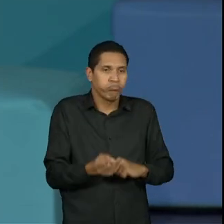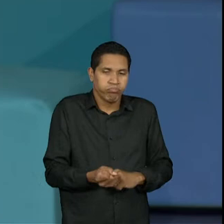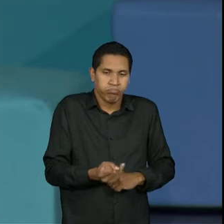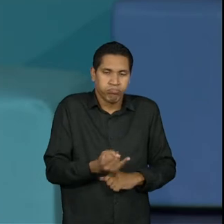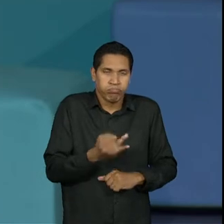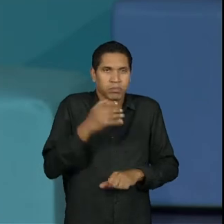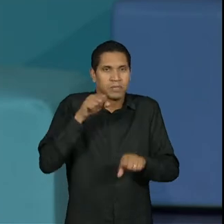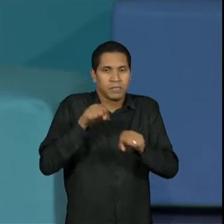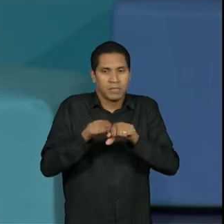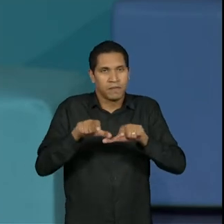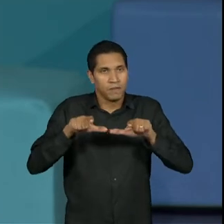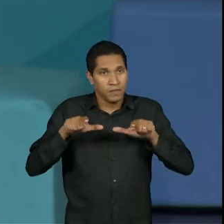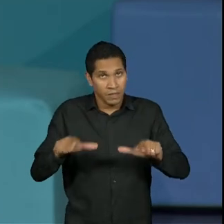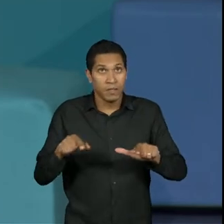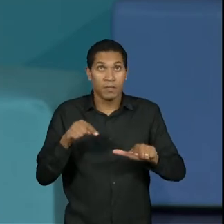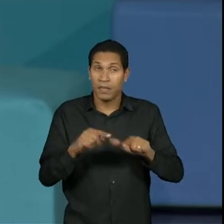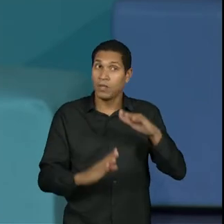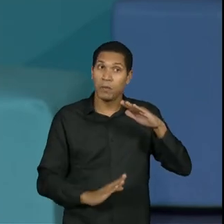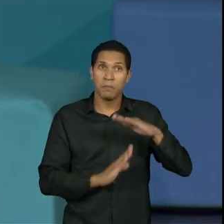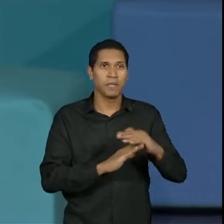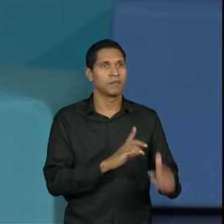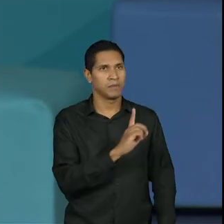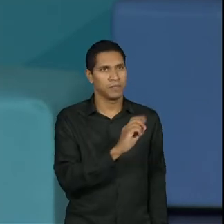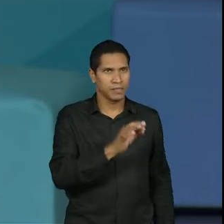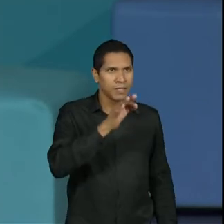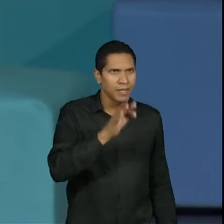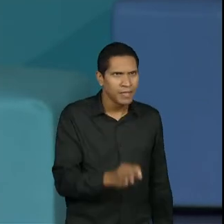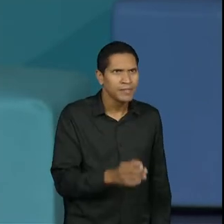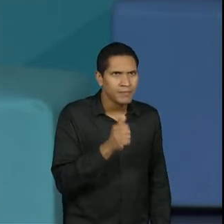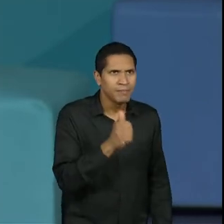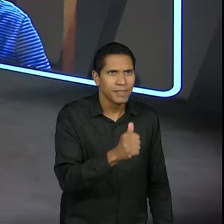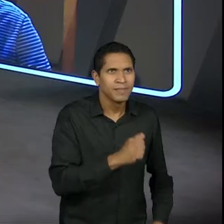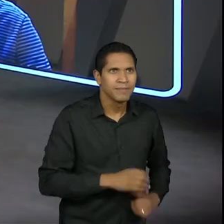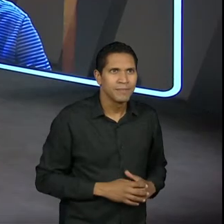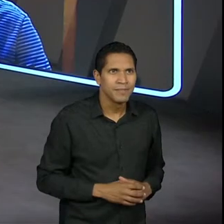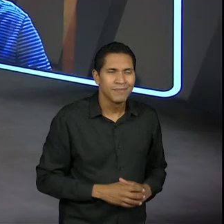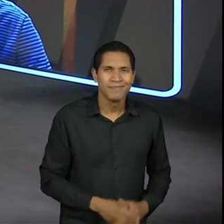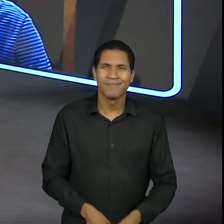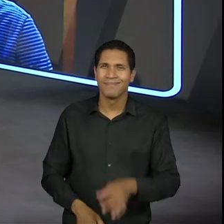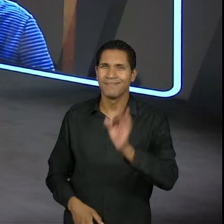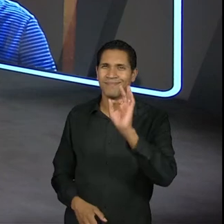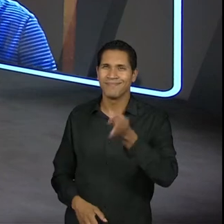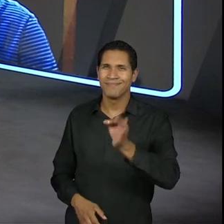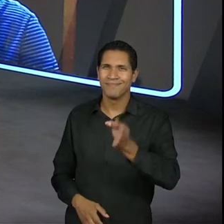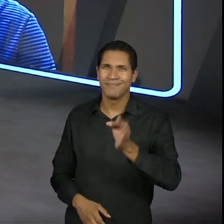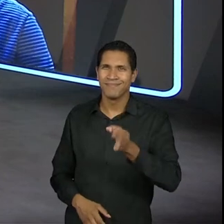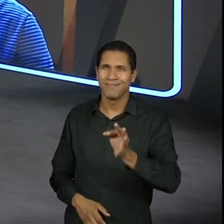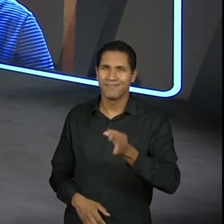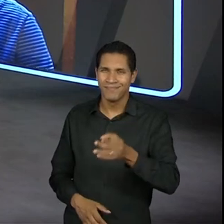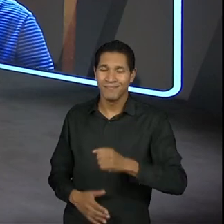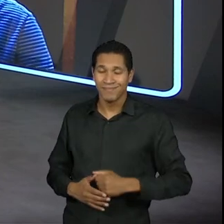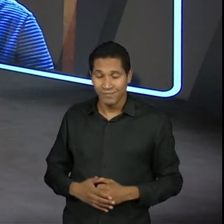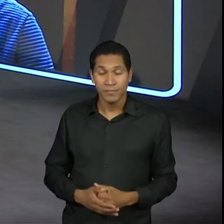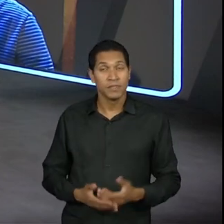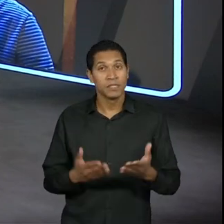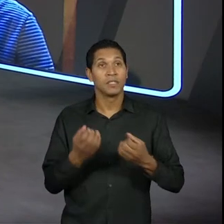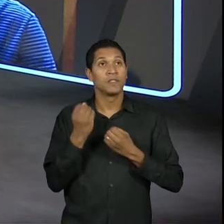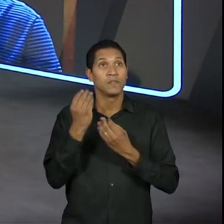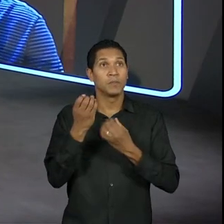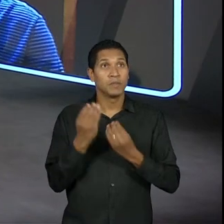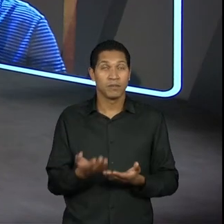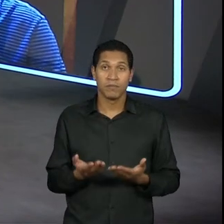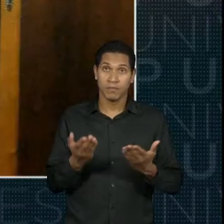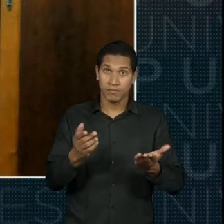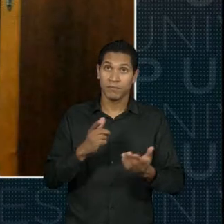de certificados, que são no máximo 10, é isso, Roberto? Exatamente, e essa informação que